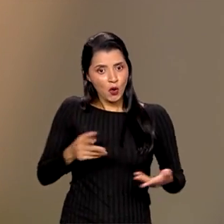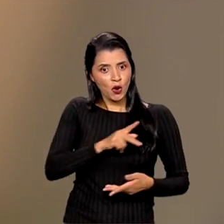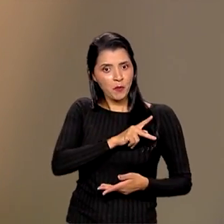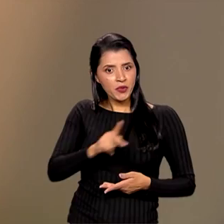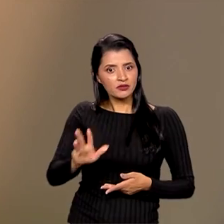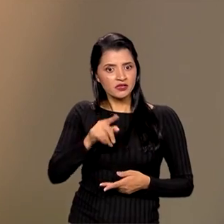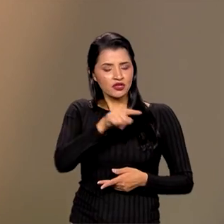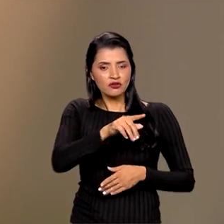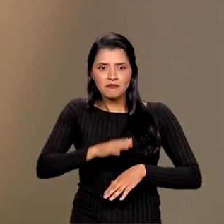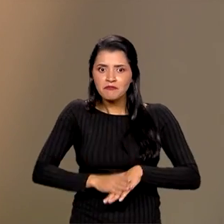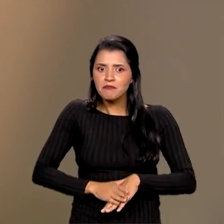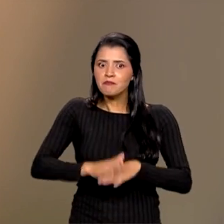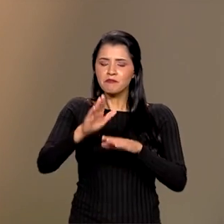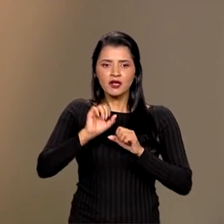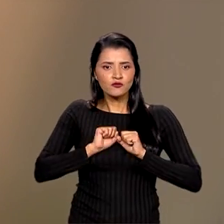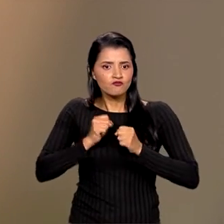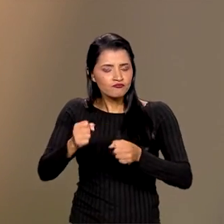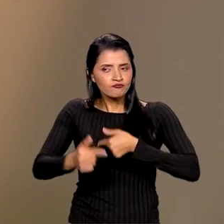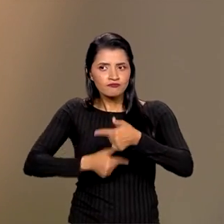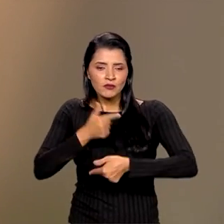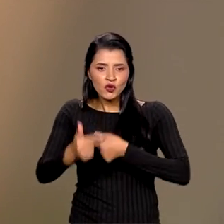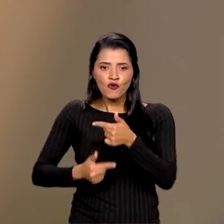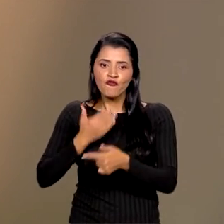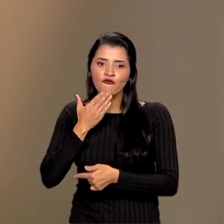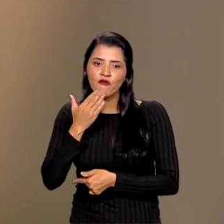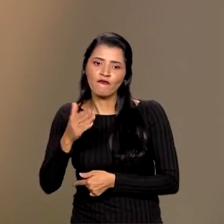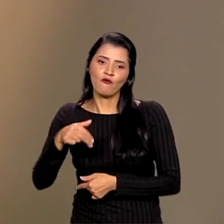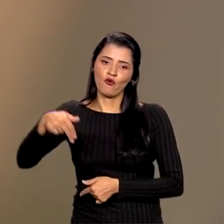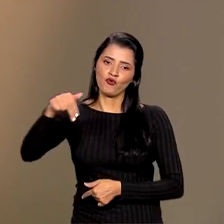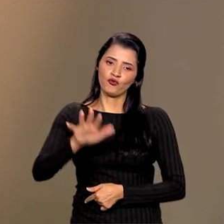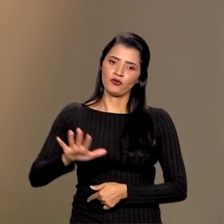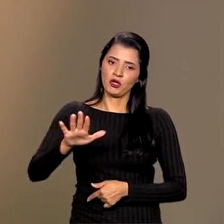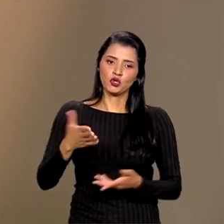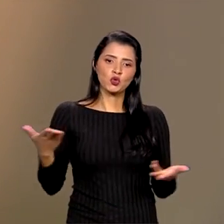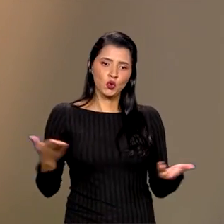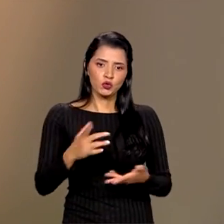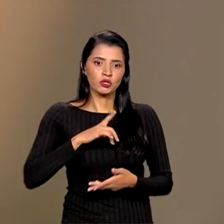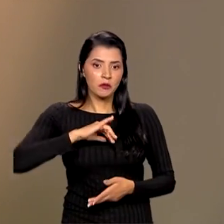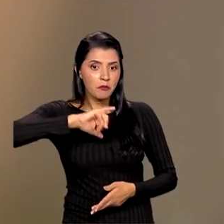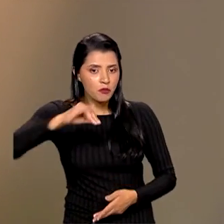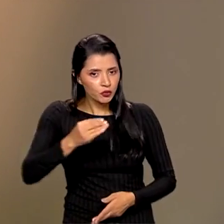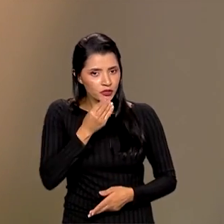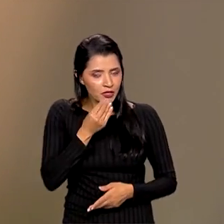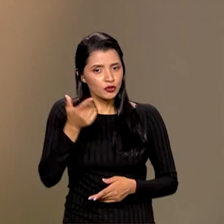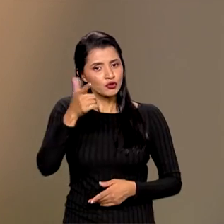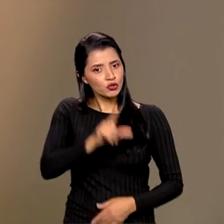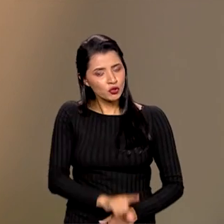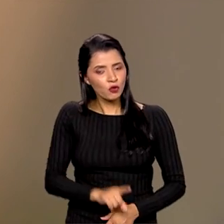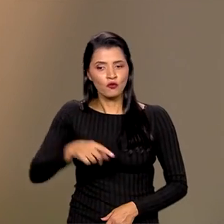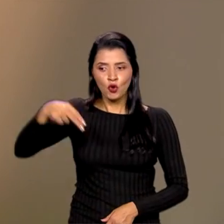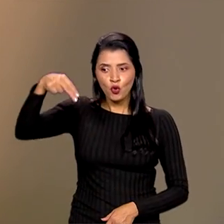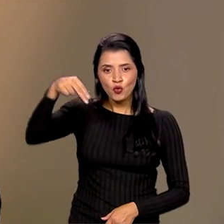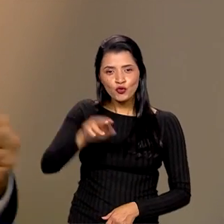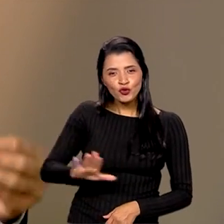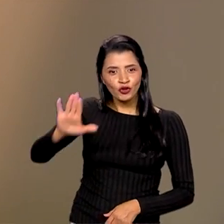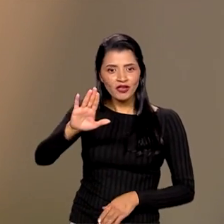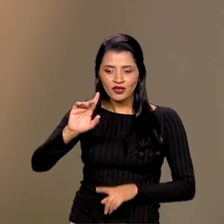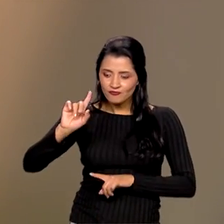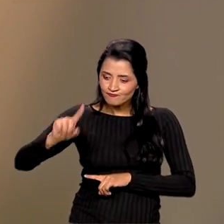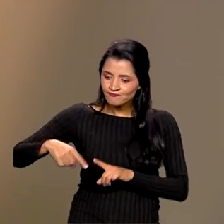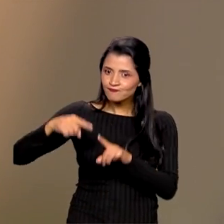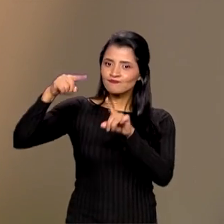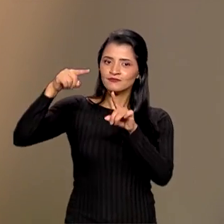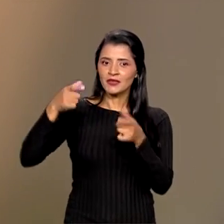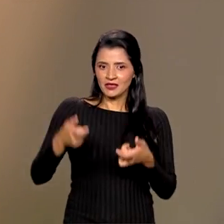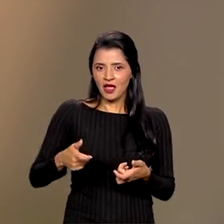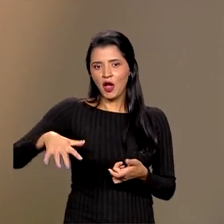presidente que mais fez pelo Nordeste brasileiro. A gente tem hoje uma nova oportunidade de fazer o Nordeste voltar a crescer com esse ambiente que